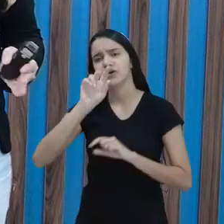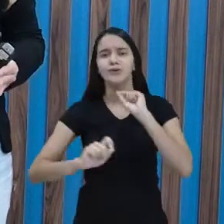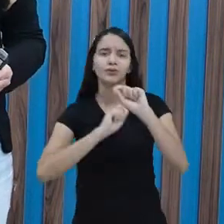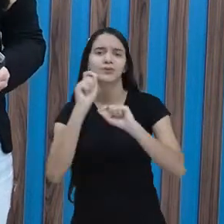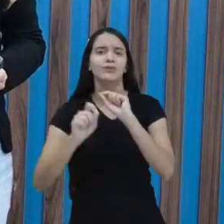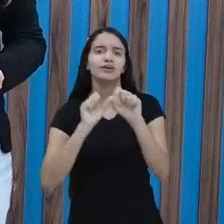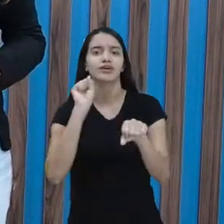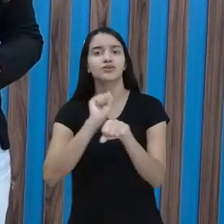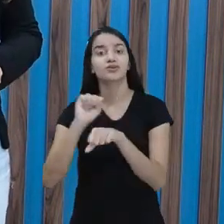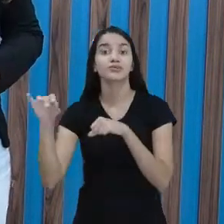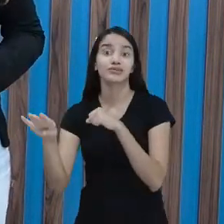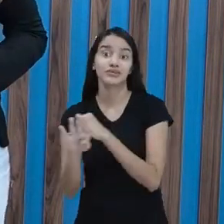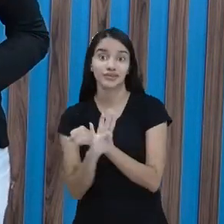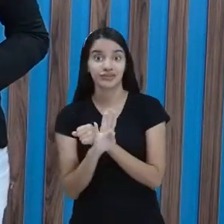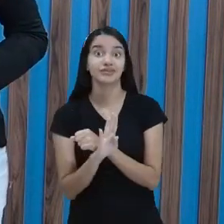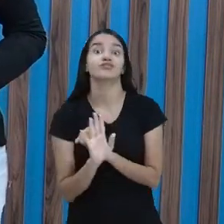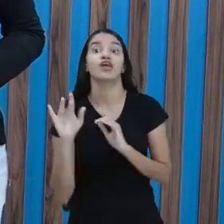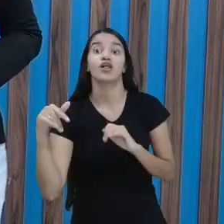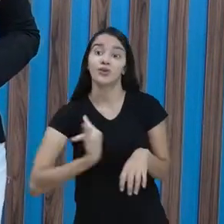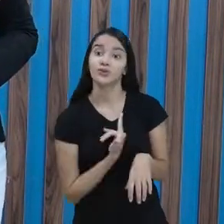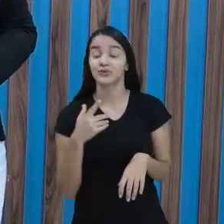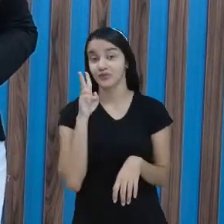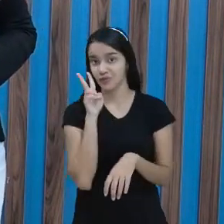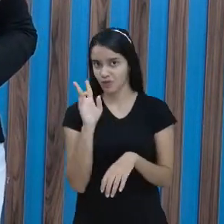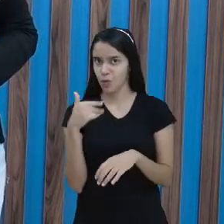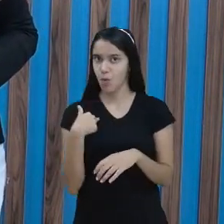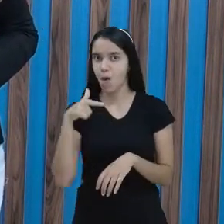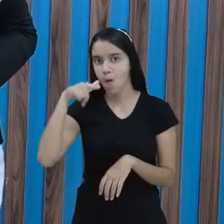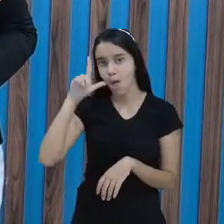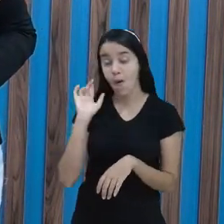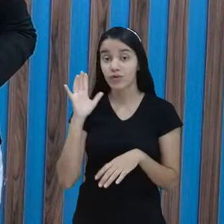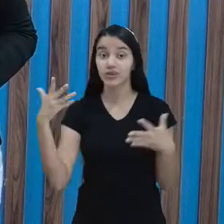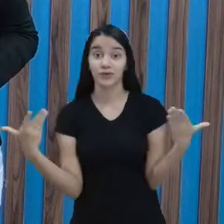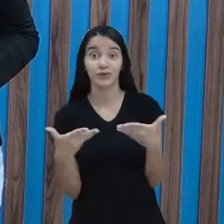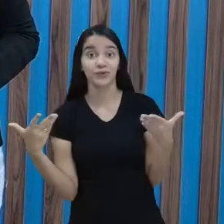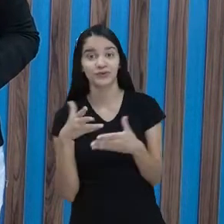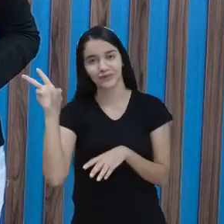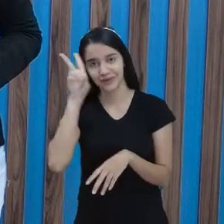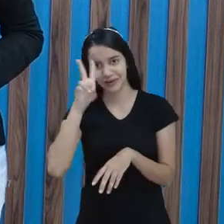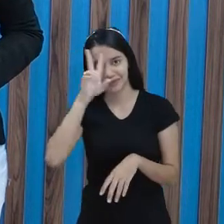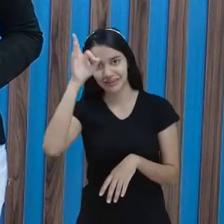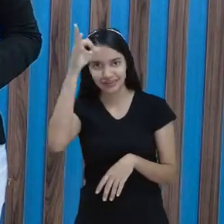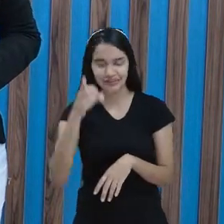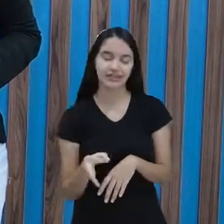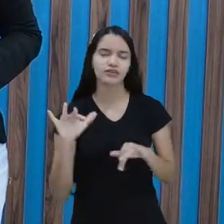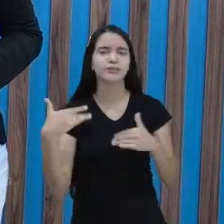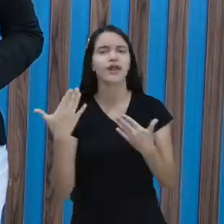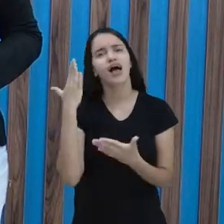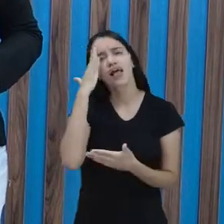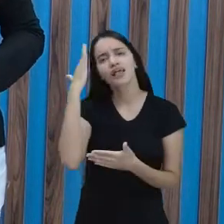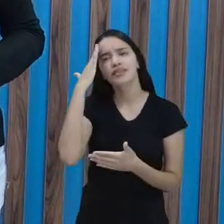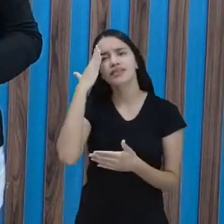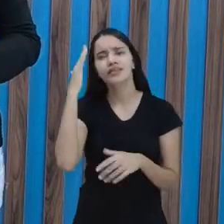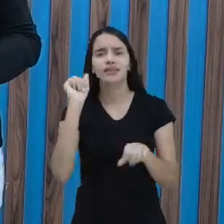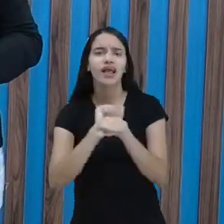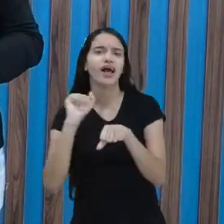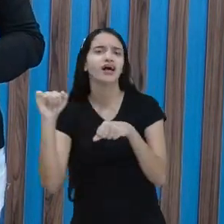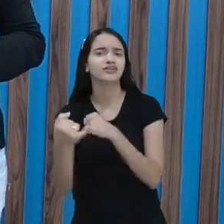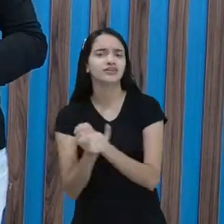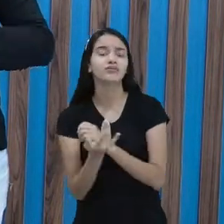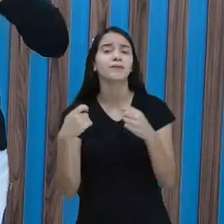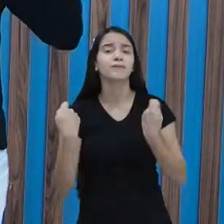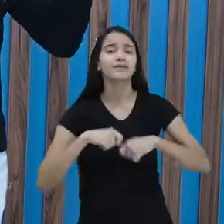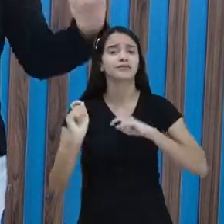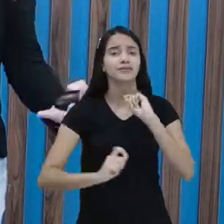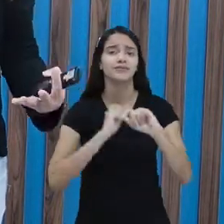é substantivo. Substantivo vimos ontem, hoje iremos relembrar, tá certo? Porque para entender adjetivo precisamos